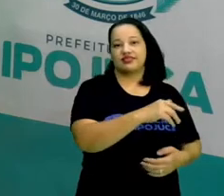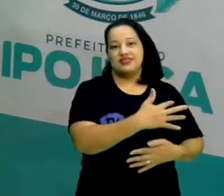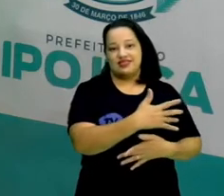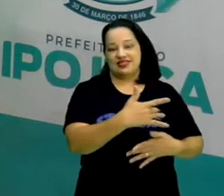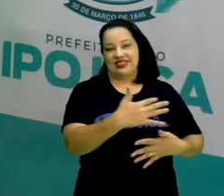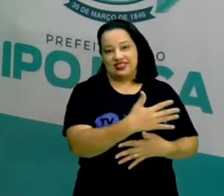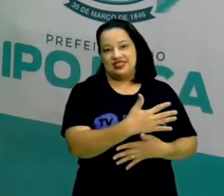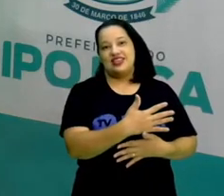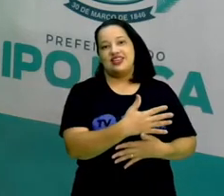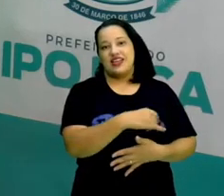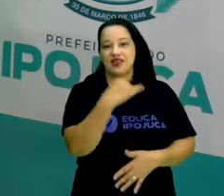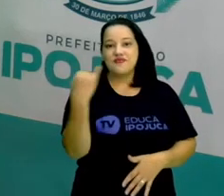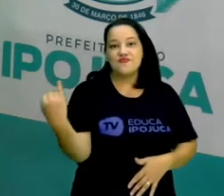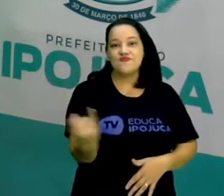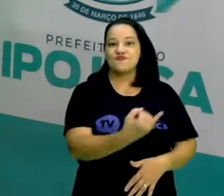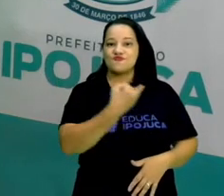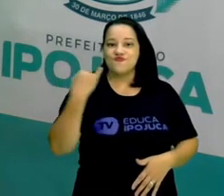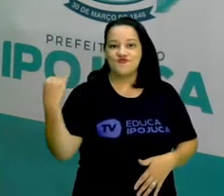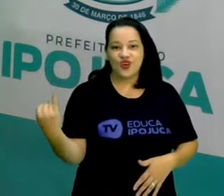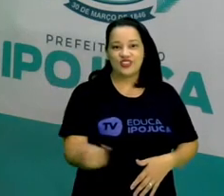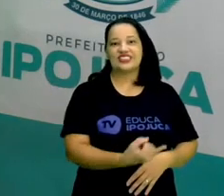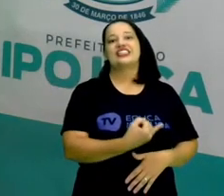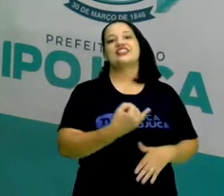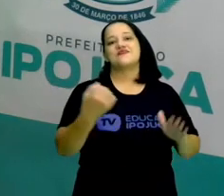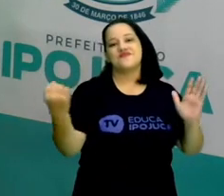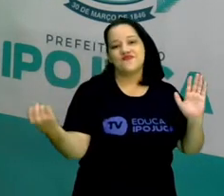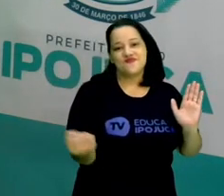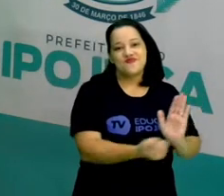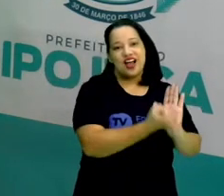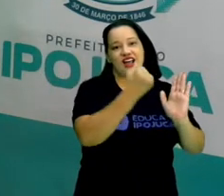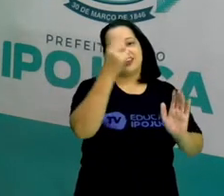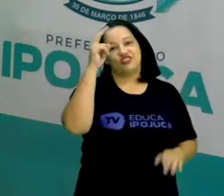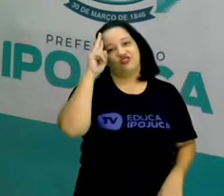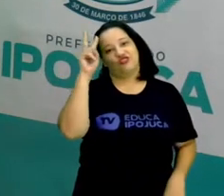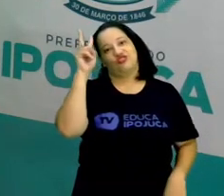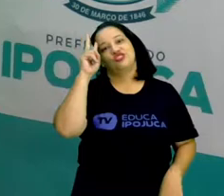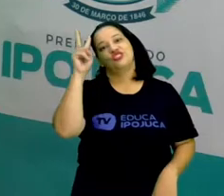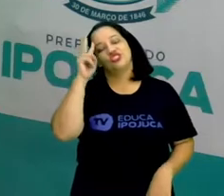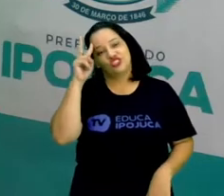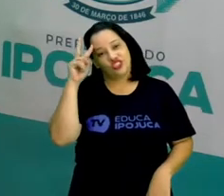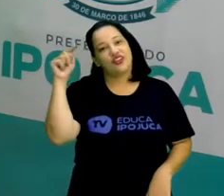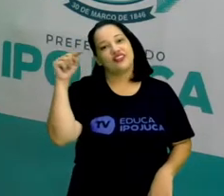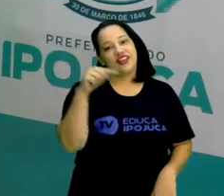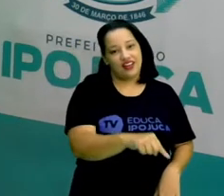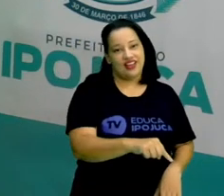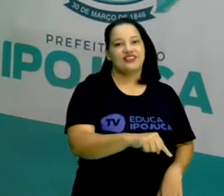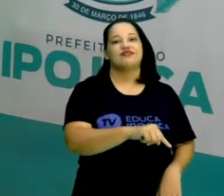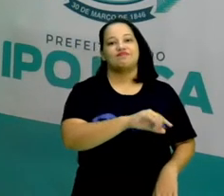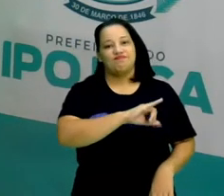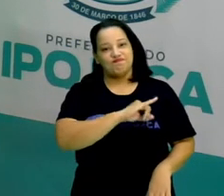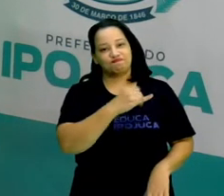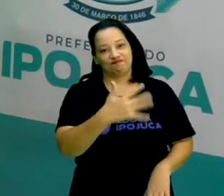é importante porque é um marco histórico também da história da nossa cidade.